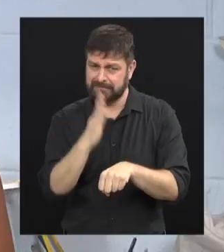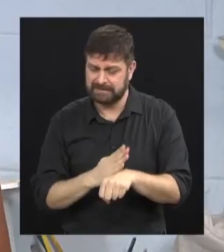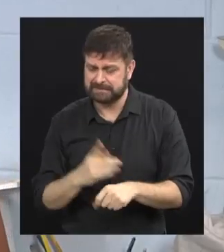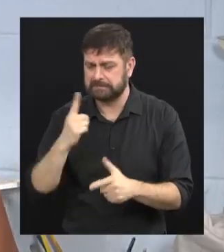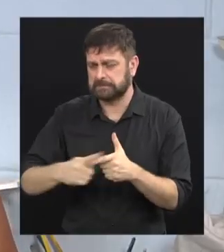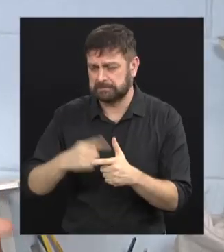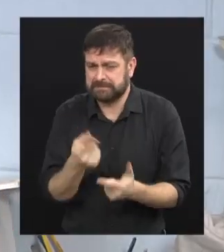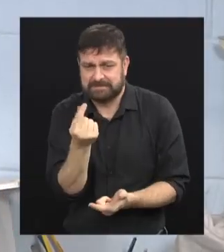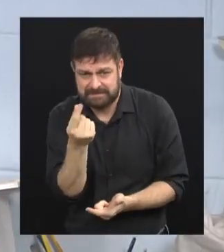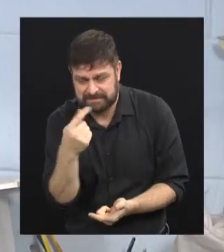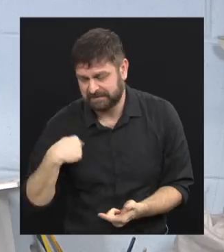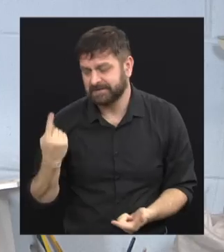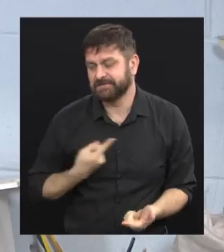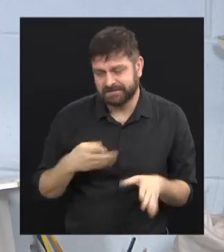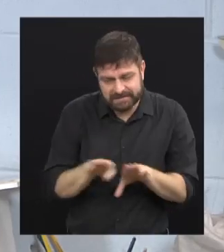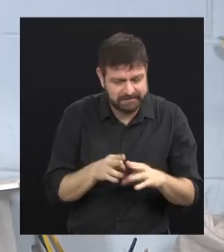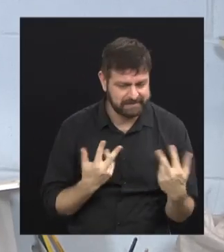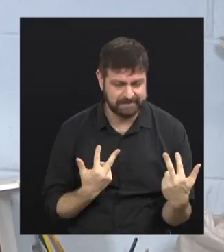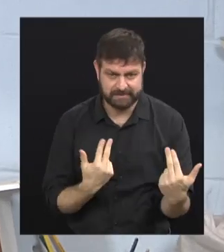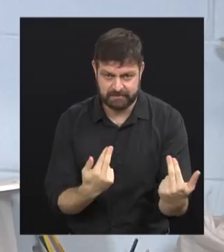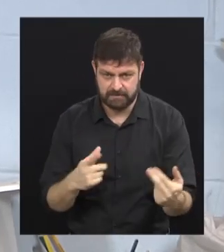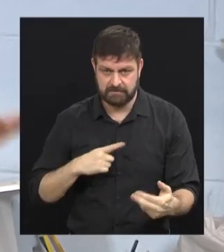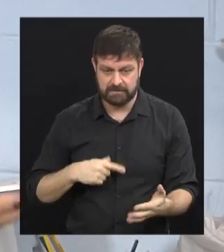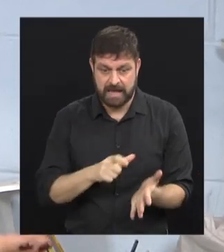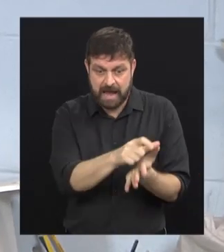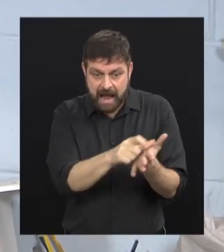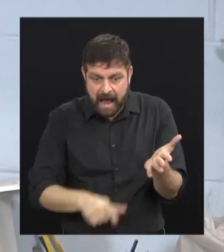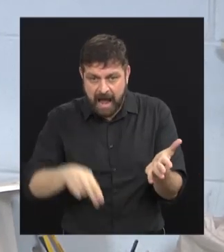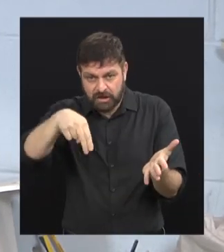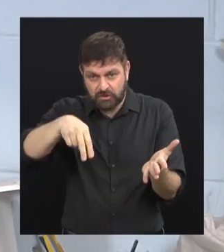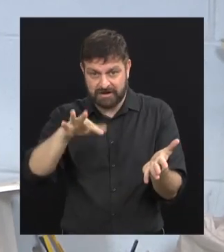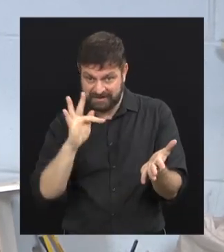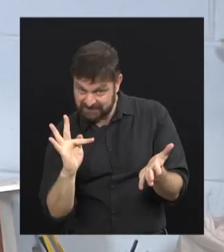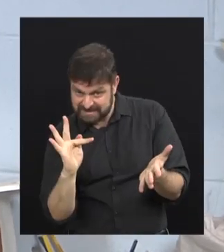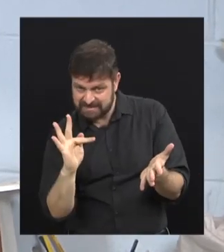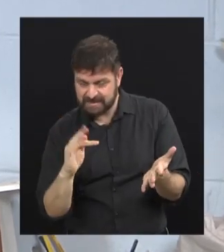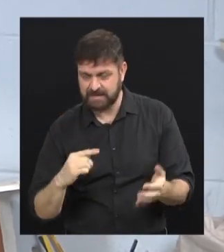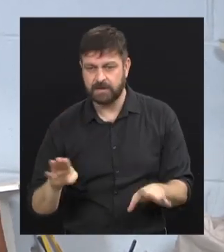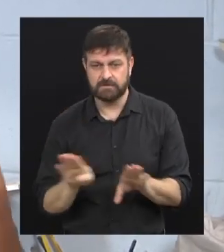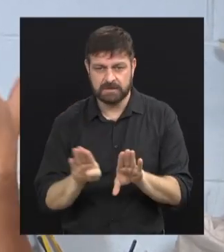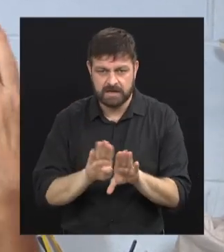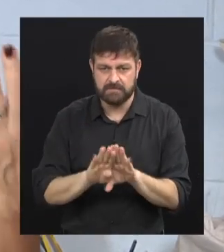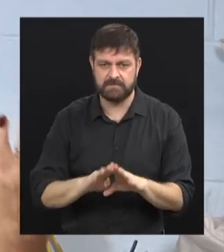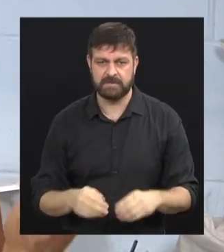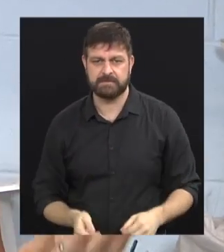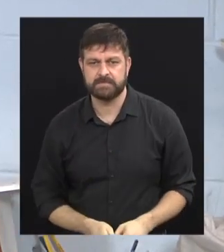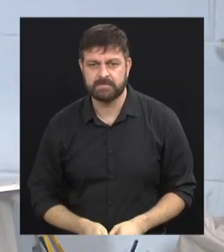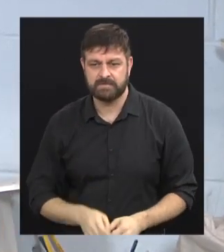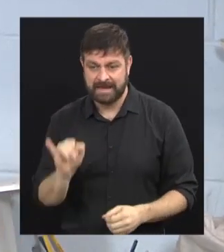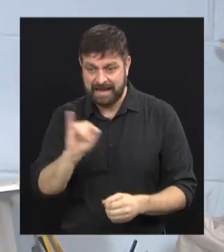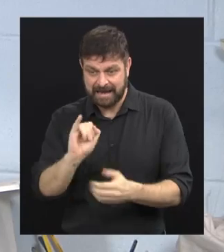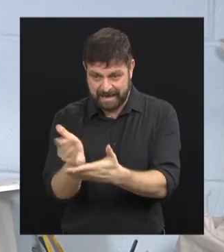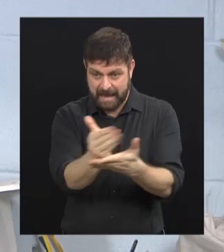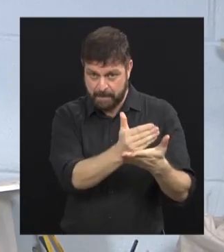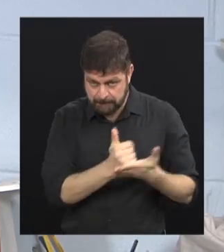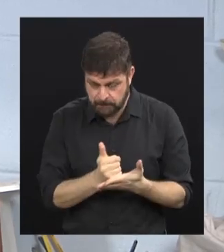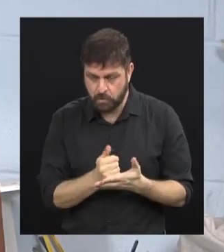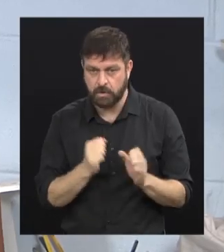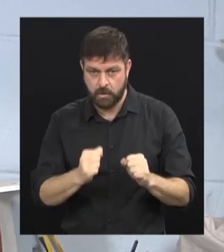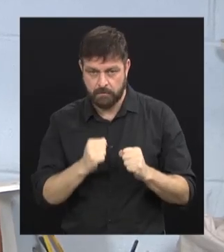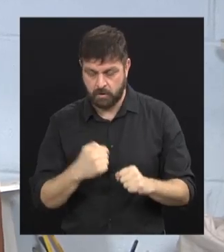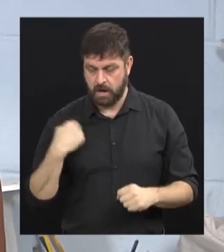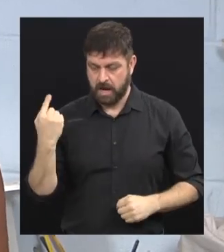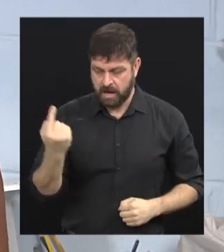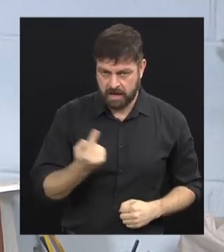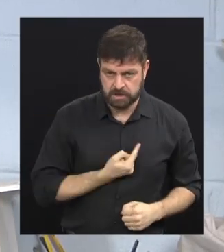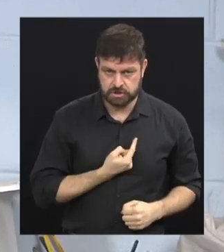país não vai bem e a gente também não vai bem. Tem a nota fiscal paulista, né? A gente tem a questão da doação do imposto de renda, porque